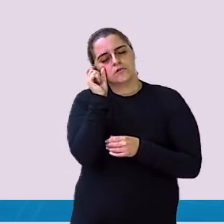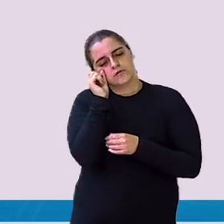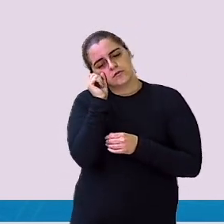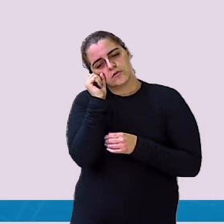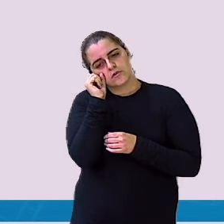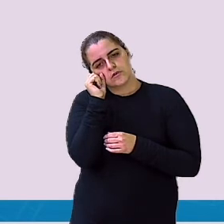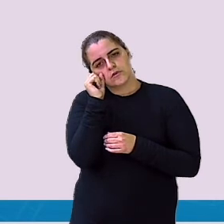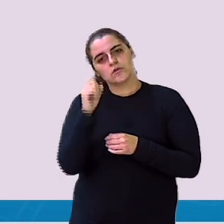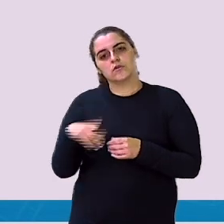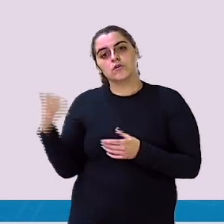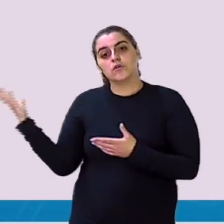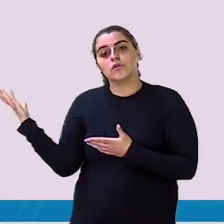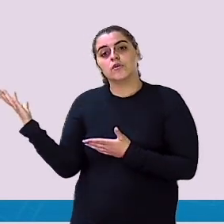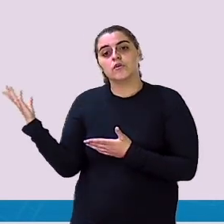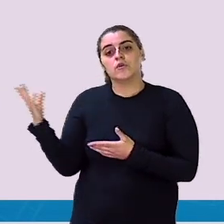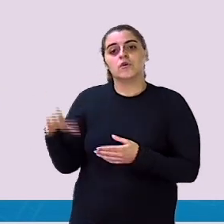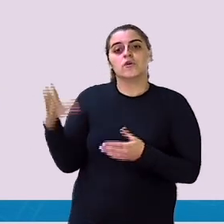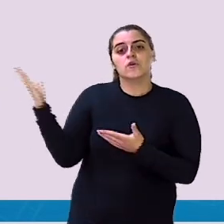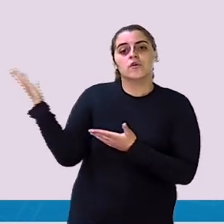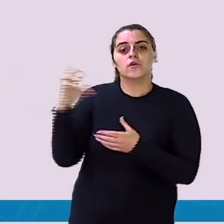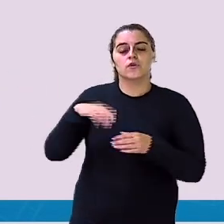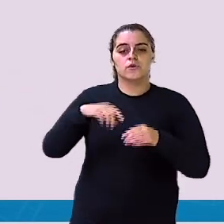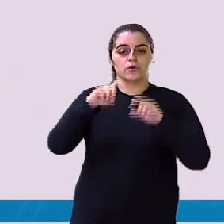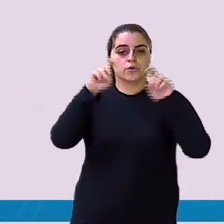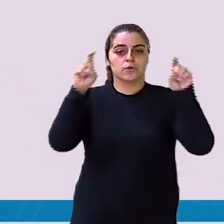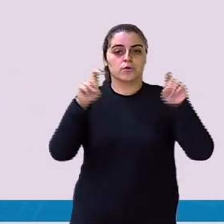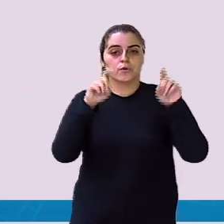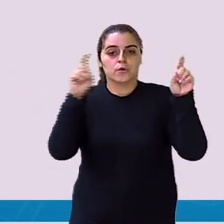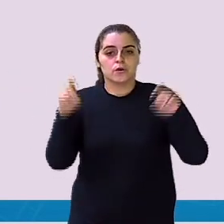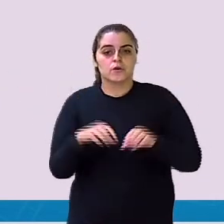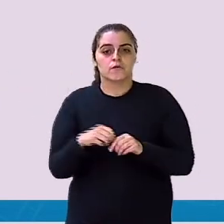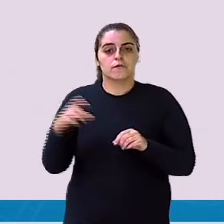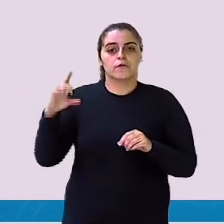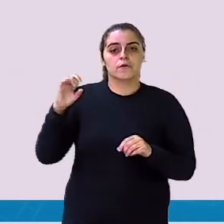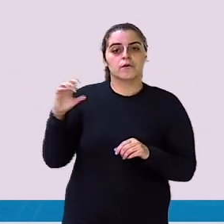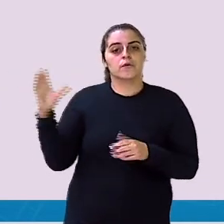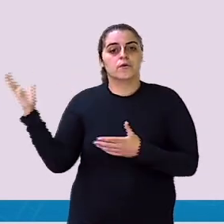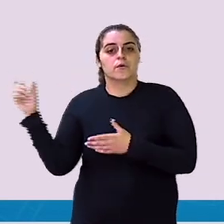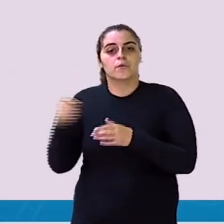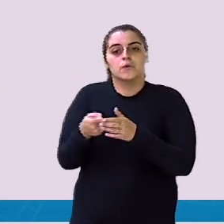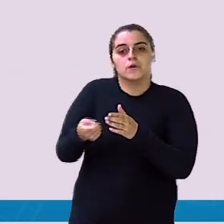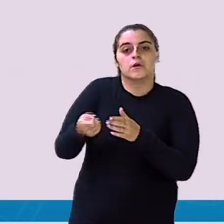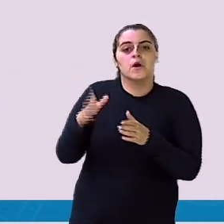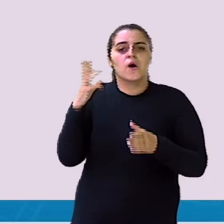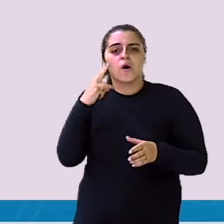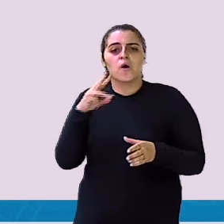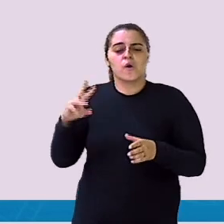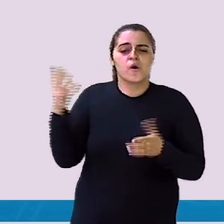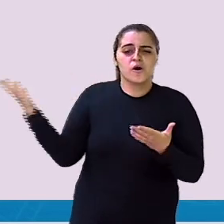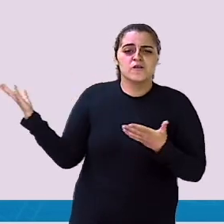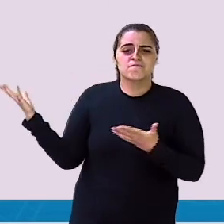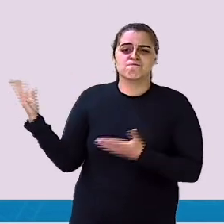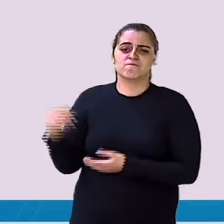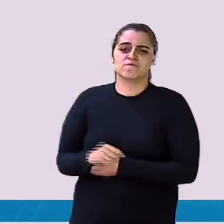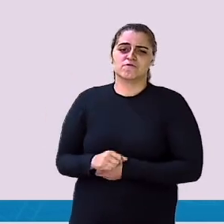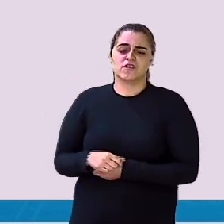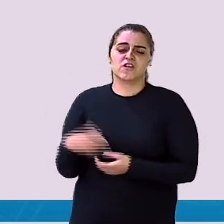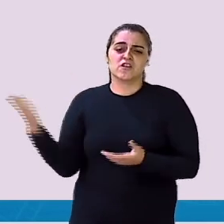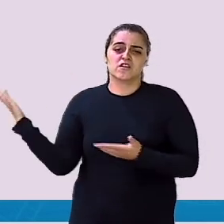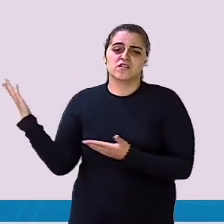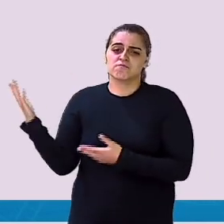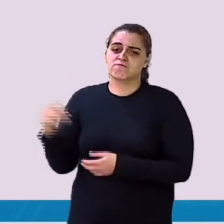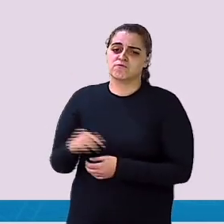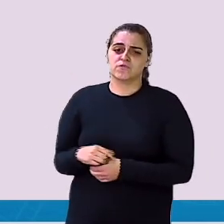ligado Gastando energia Da mamãe Que não tá tendo aí Dinheiro Pra ficar pagando A conta de luz E